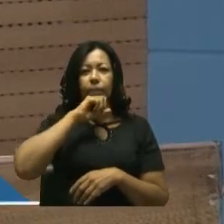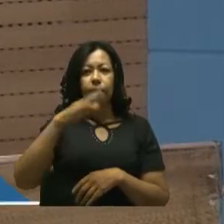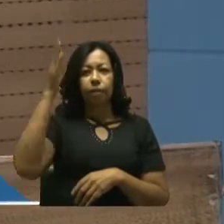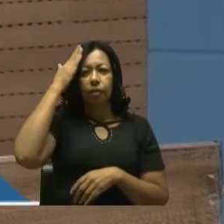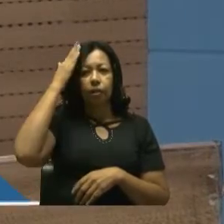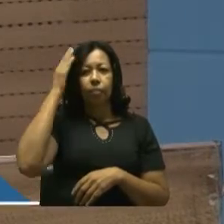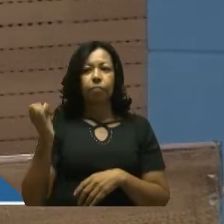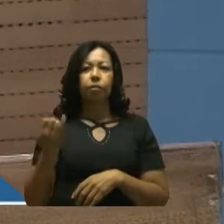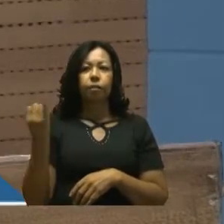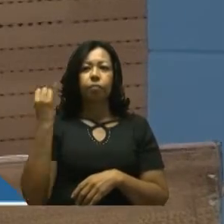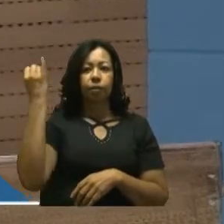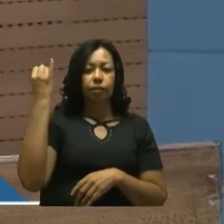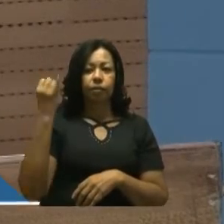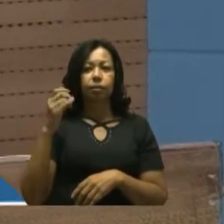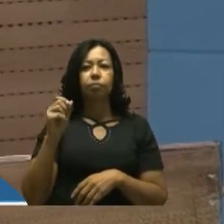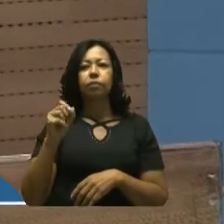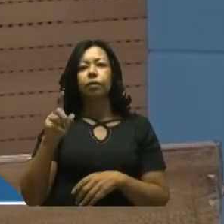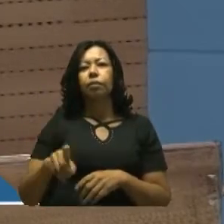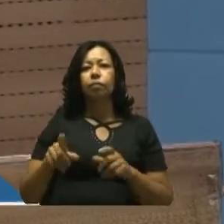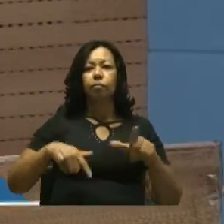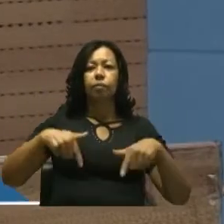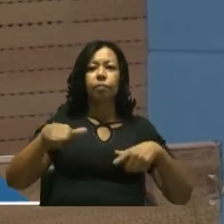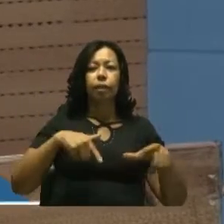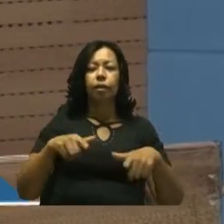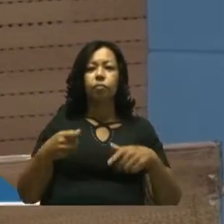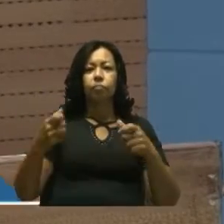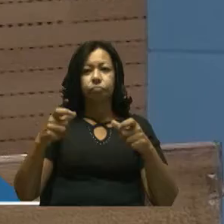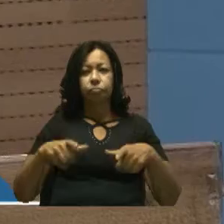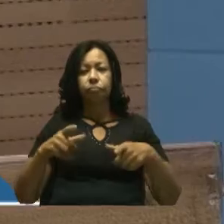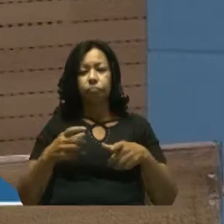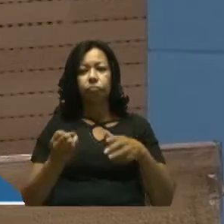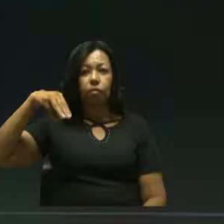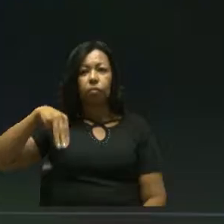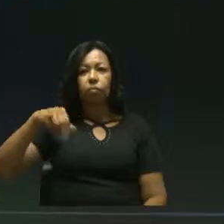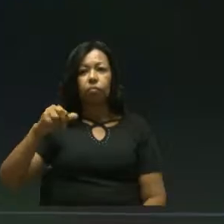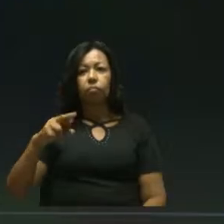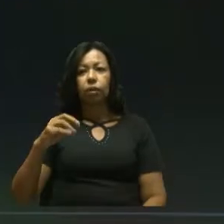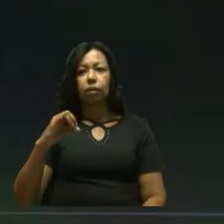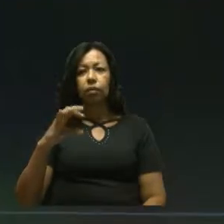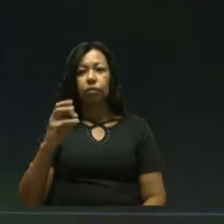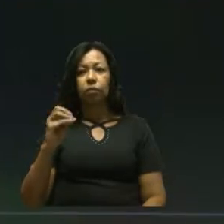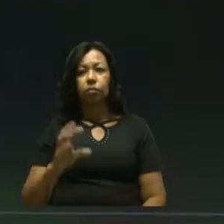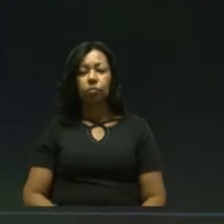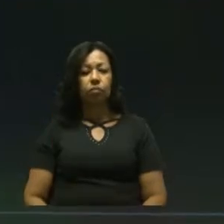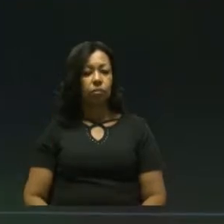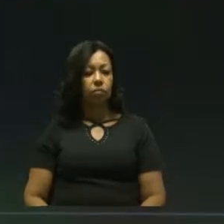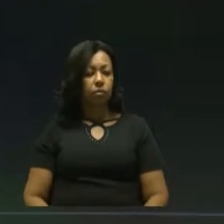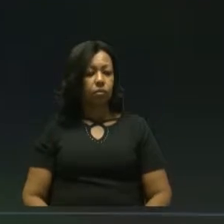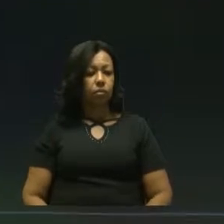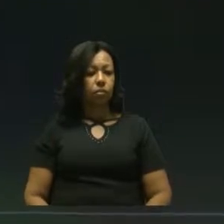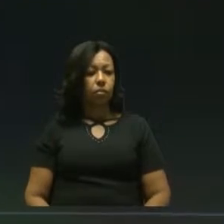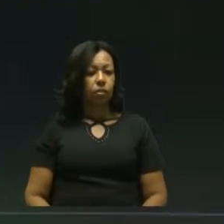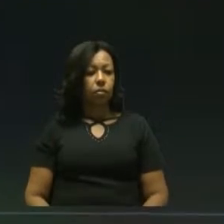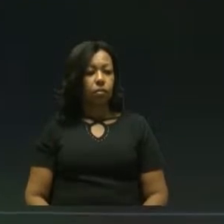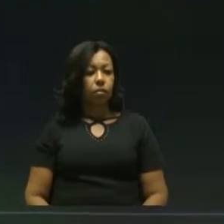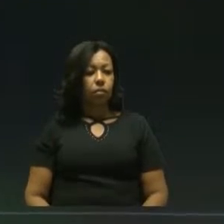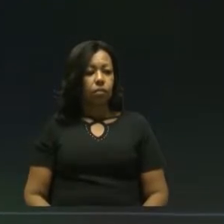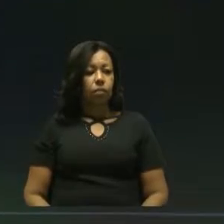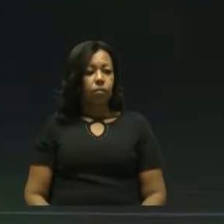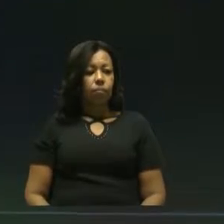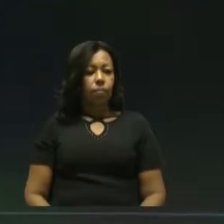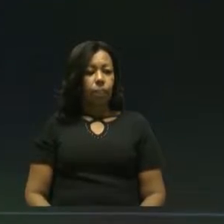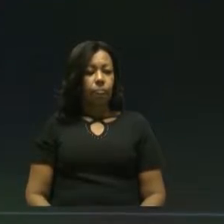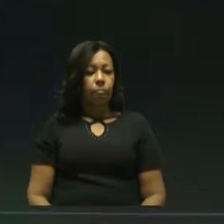o Dia das Mães, nas instituições de ensino públicas e privadas da cidade. O terceiro foi o